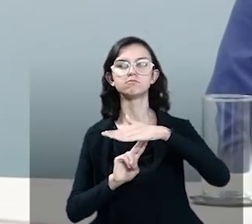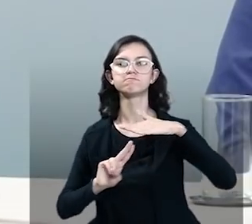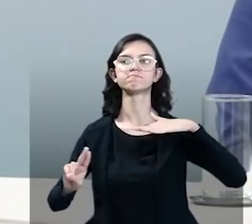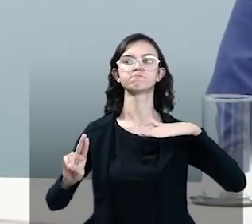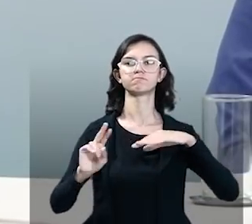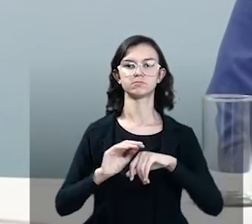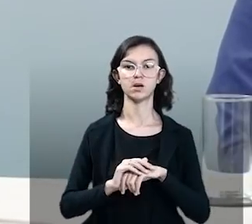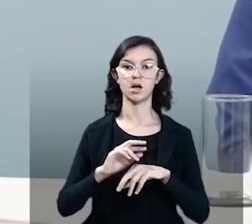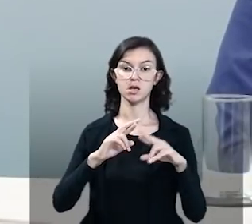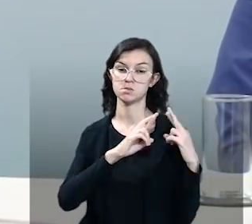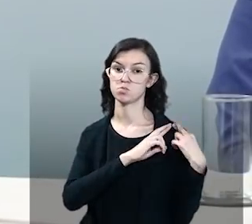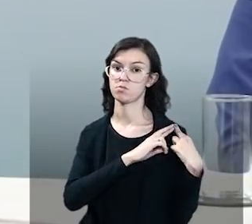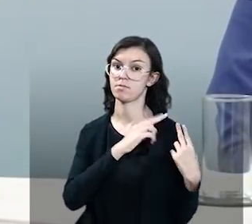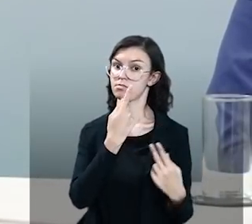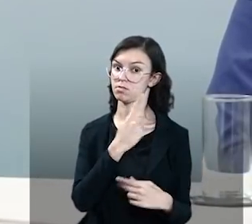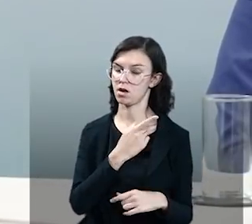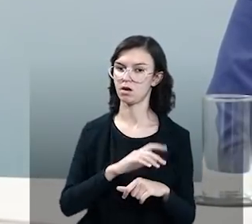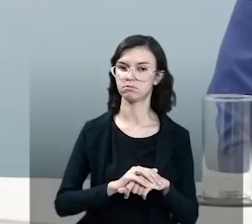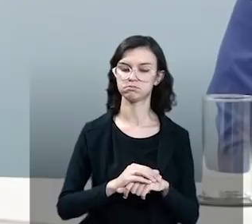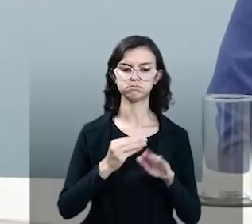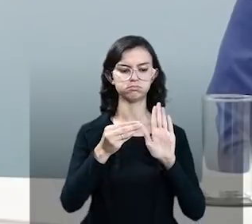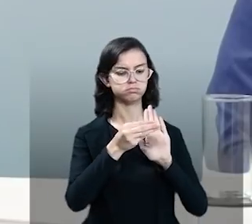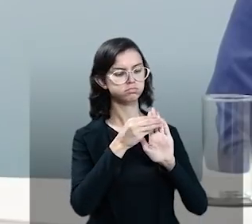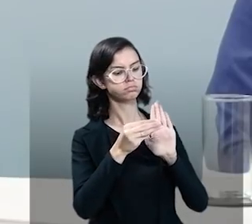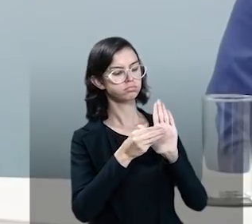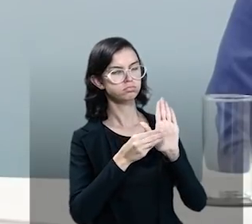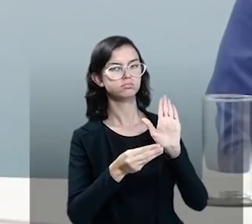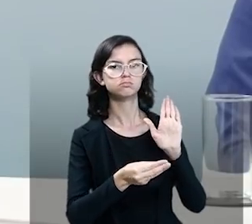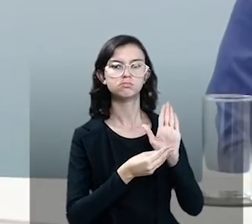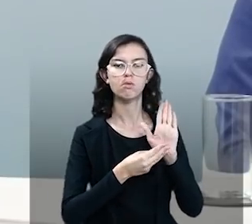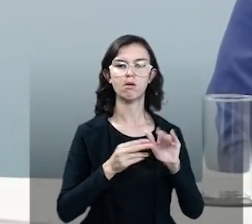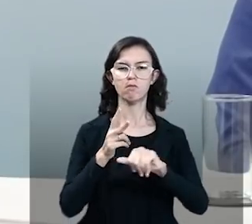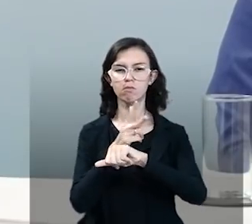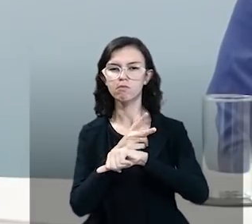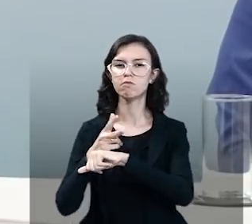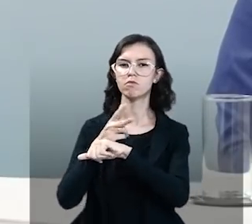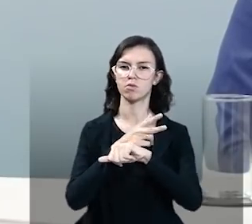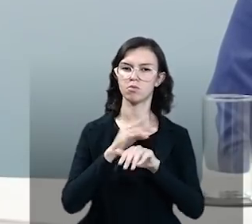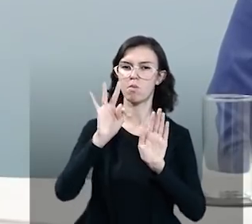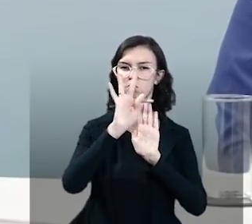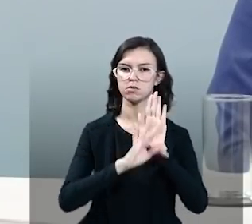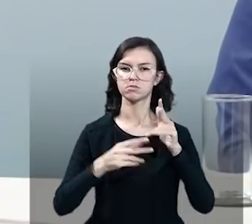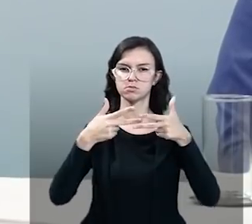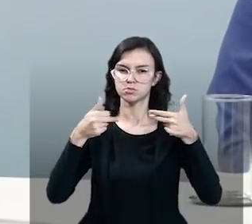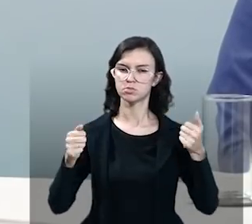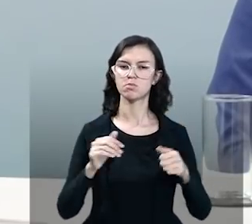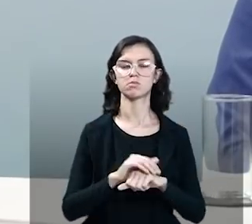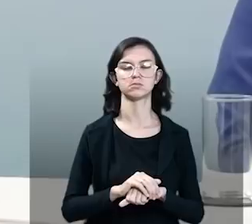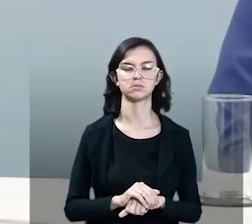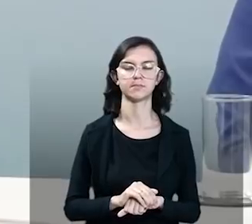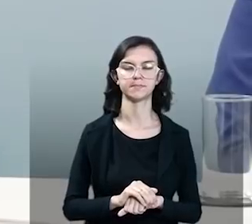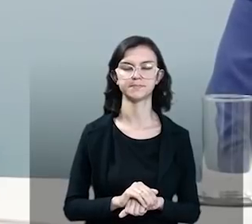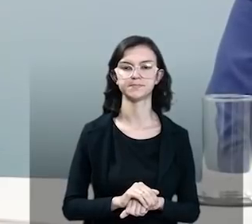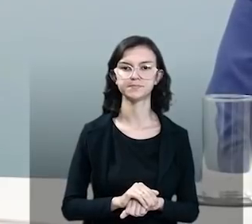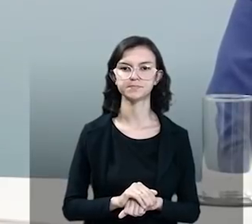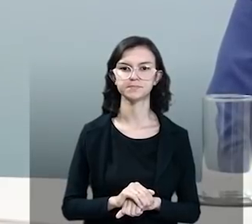que colocarão ali e farão o repositório, que utilizarão o EduPlay como seu repositório.